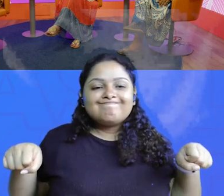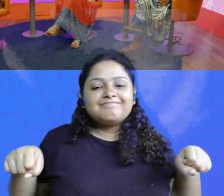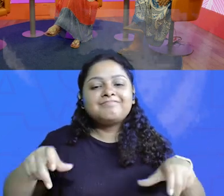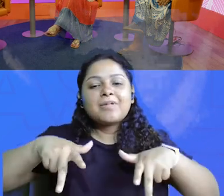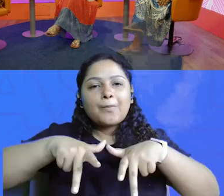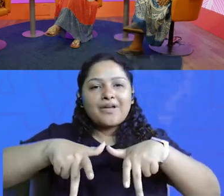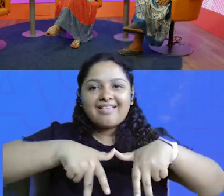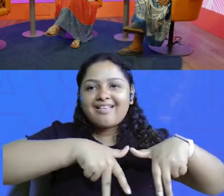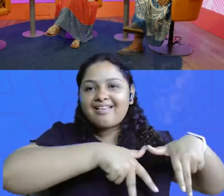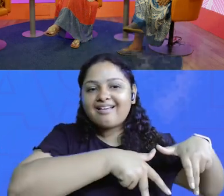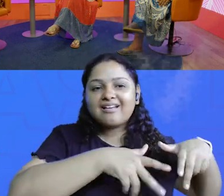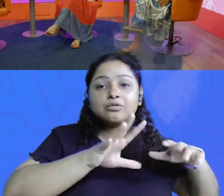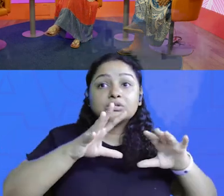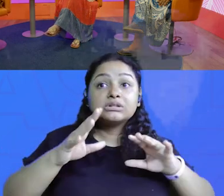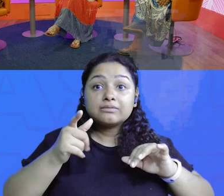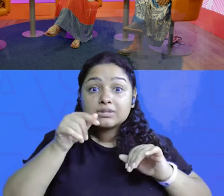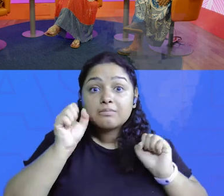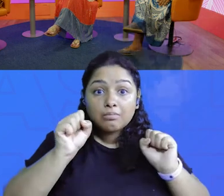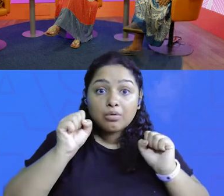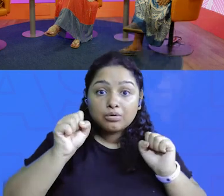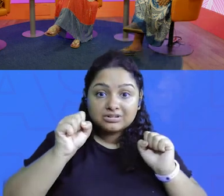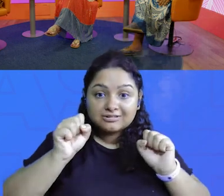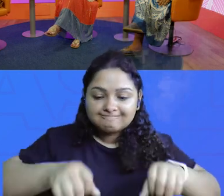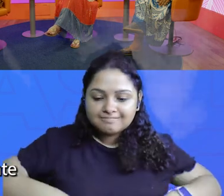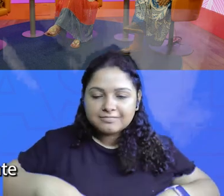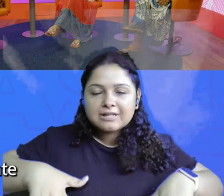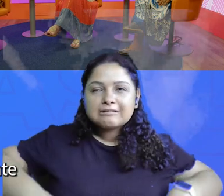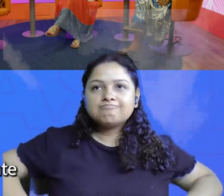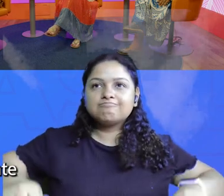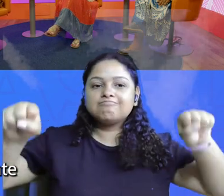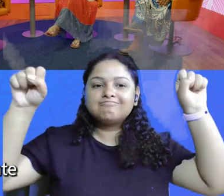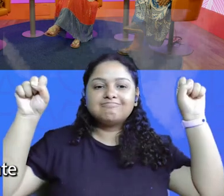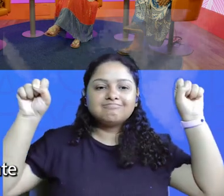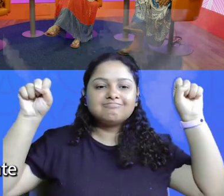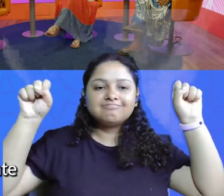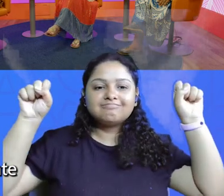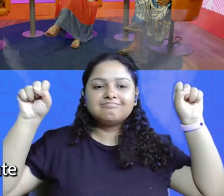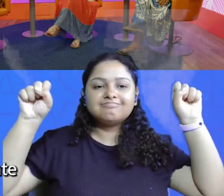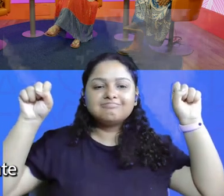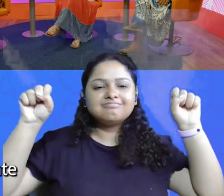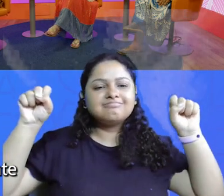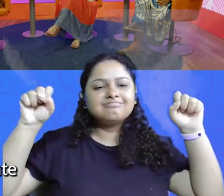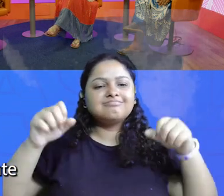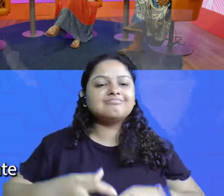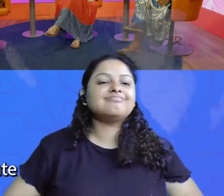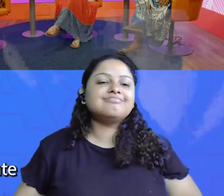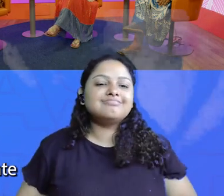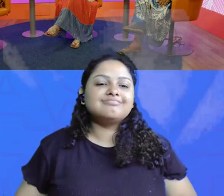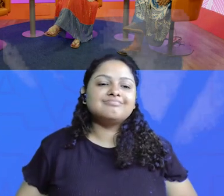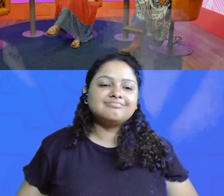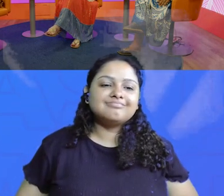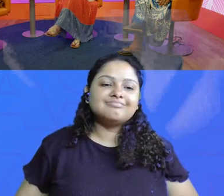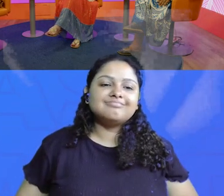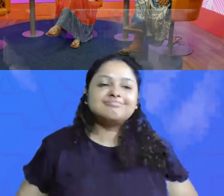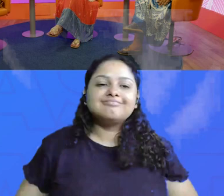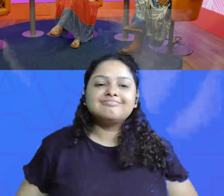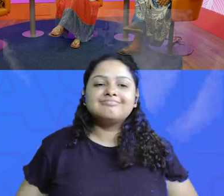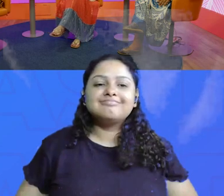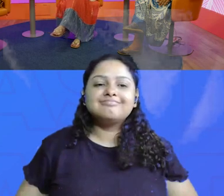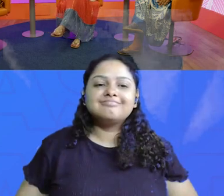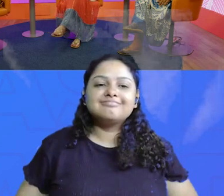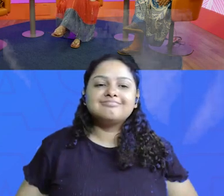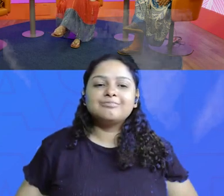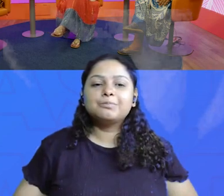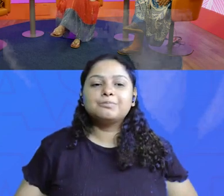dadas assim na lista. Por favor, vocês podem levantar as mãos dadas que vocês estão aí nessa corrente fortíssima?